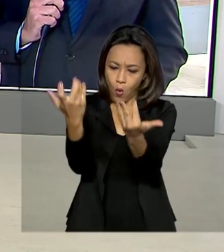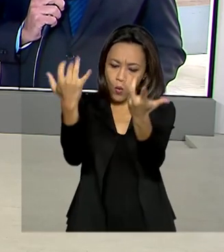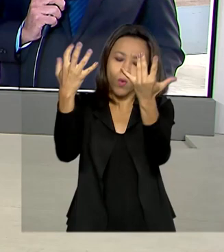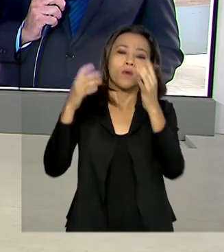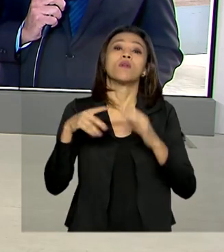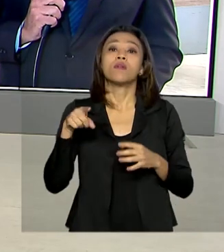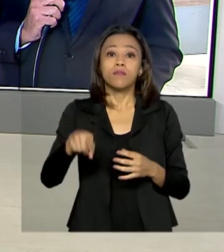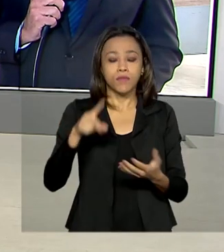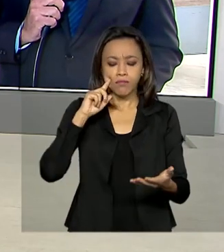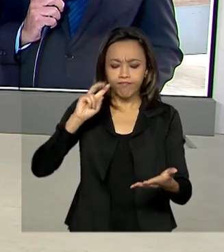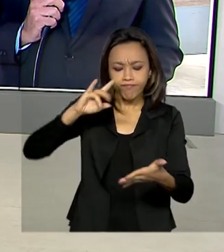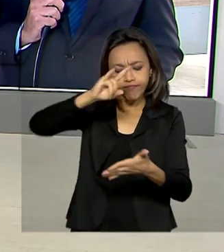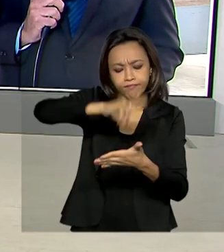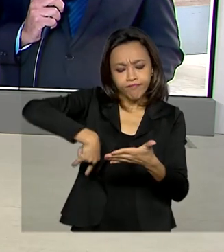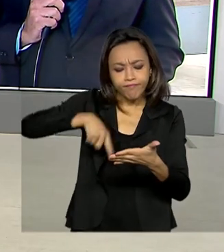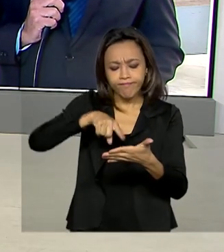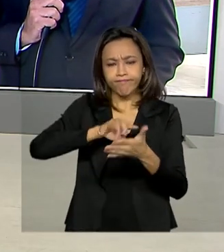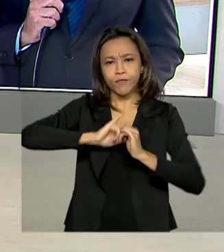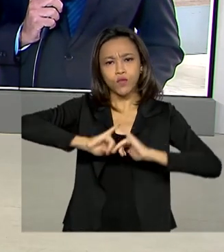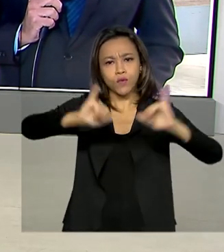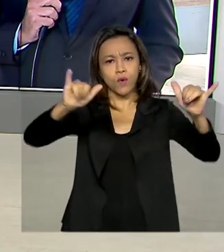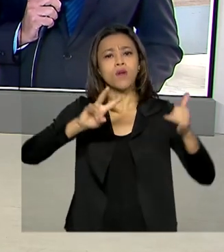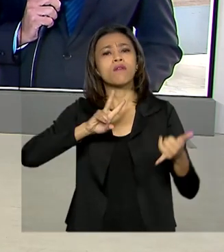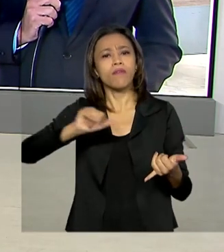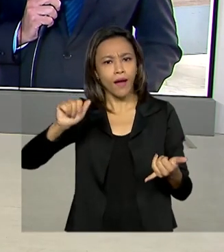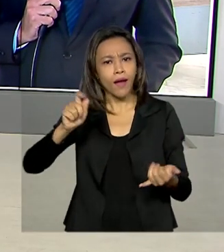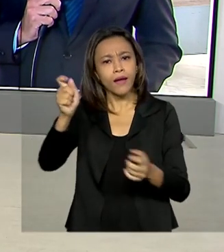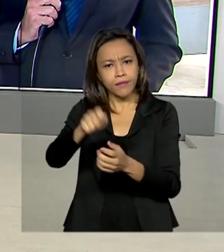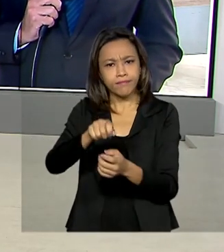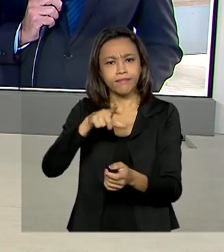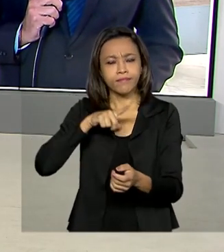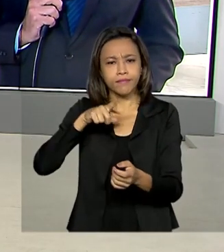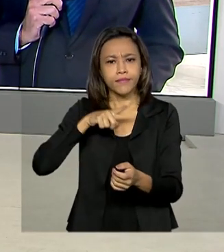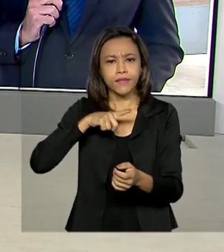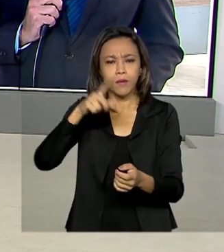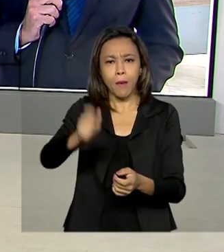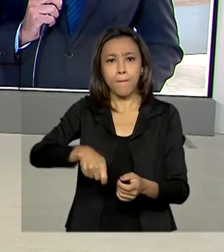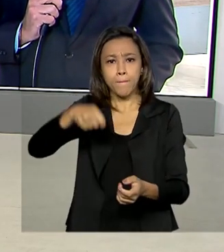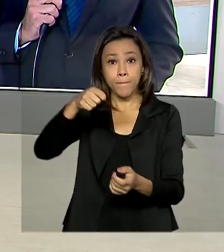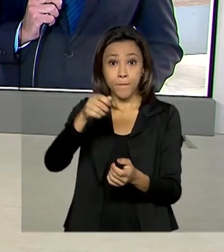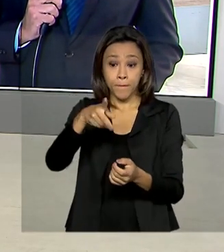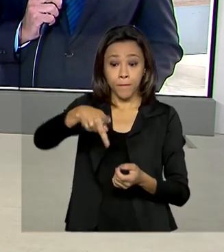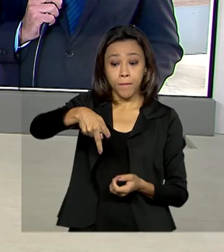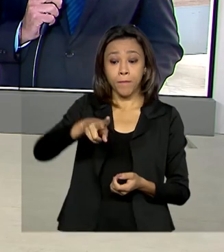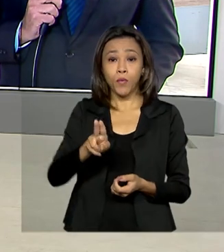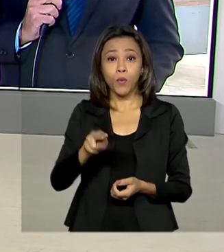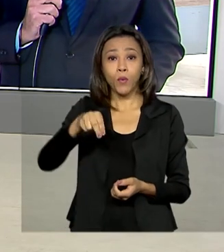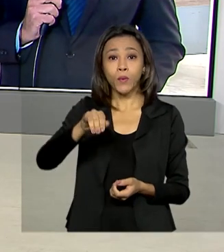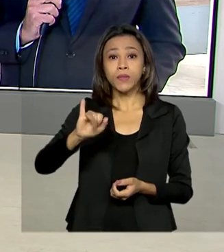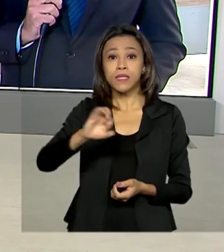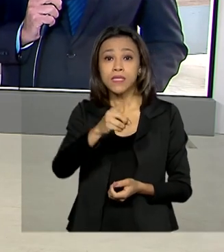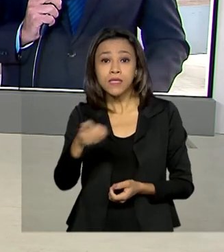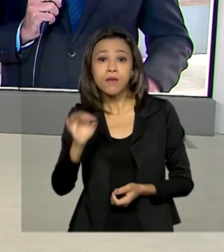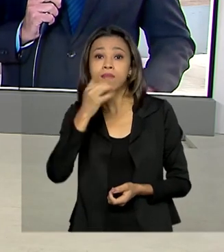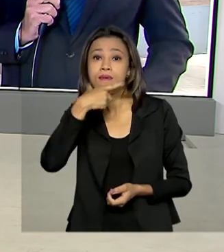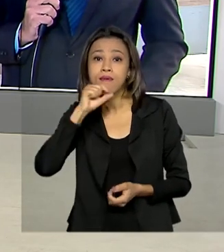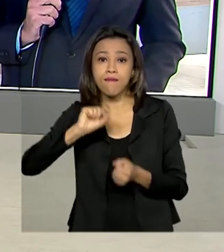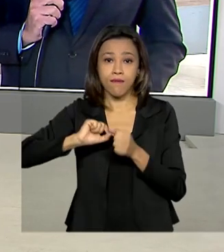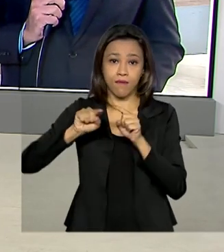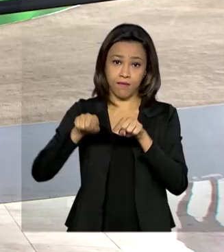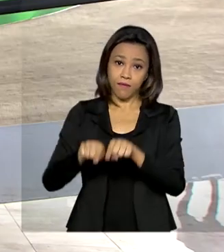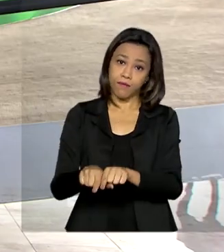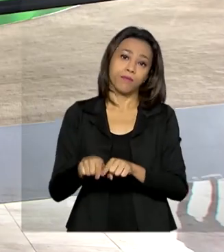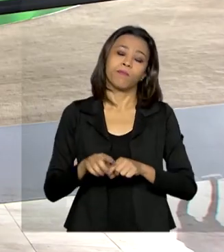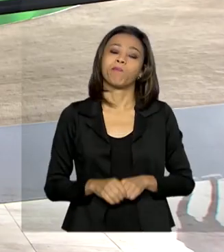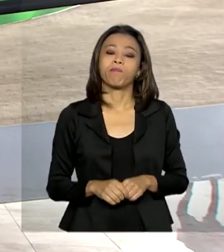informando que vai apurar as responsabilidades dos envolvidos. Glauco de Queiroz, conta pra gente. Glauco, bom dia. Olá, Renata. Bom dia pra você,